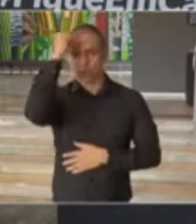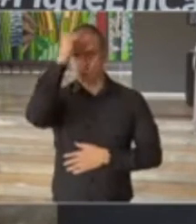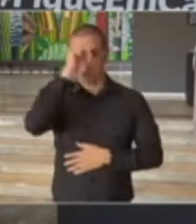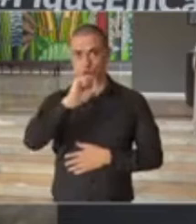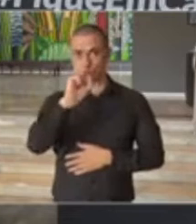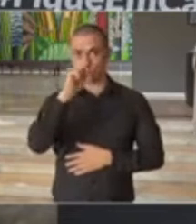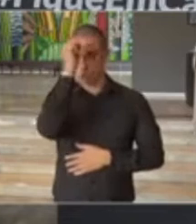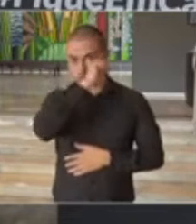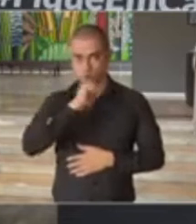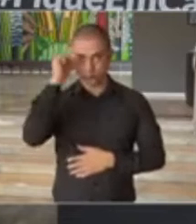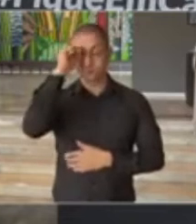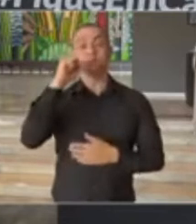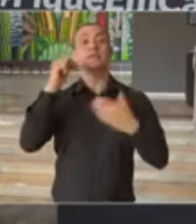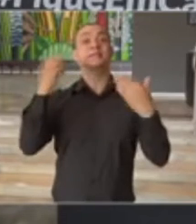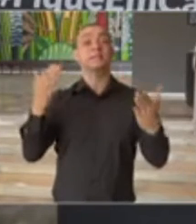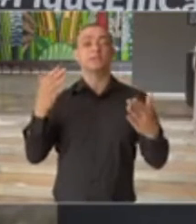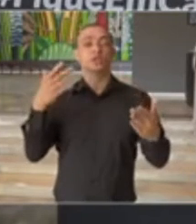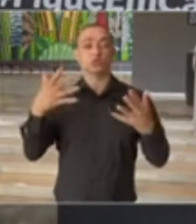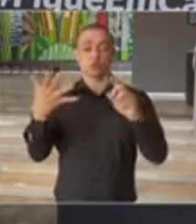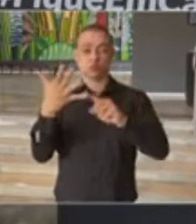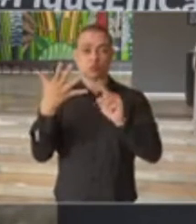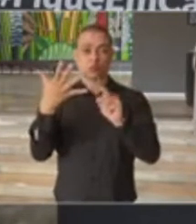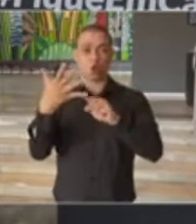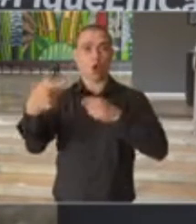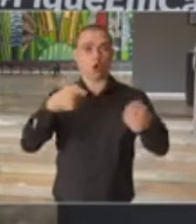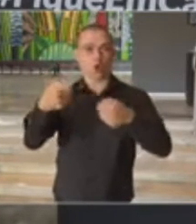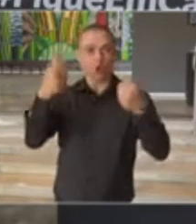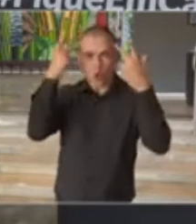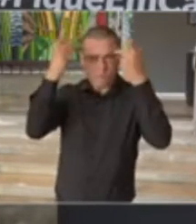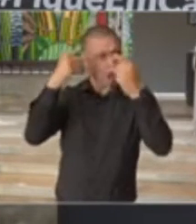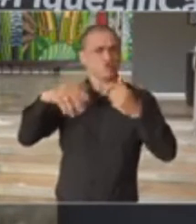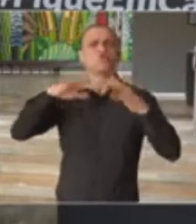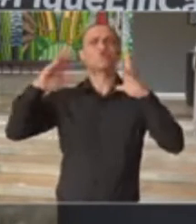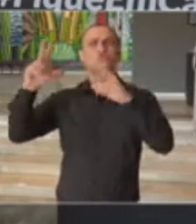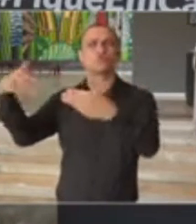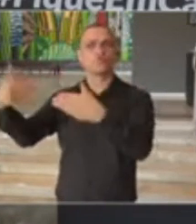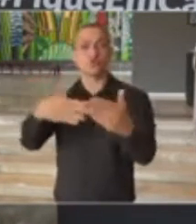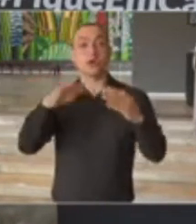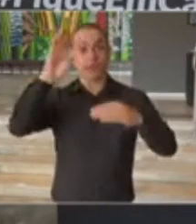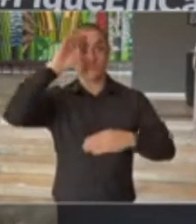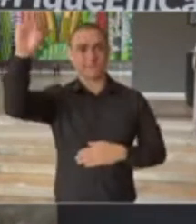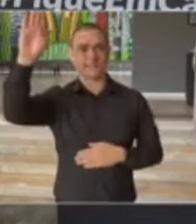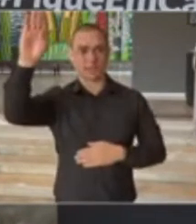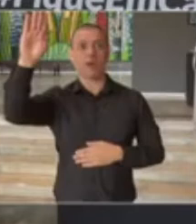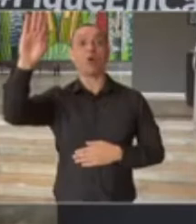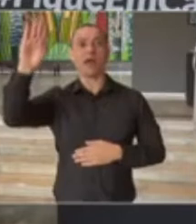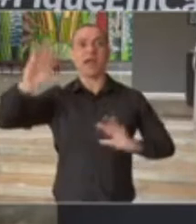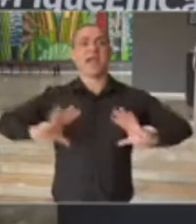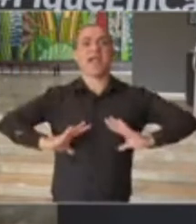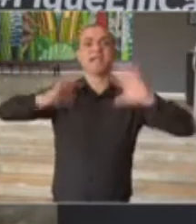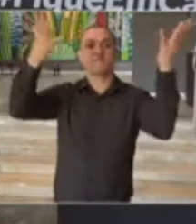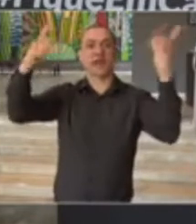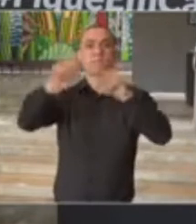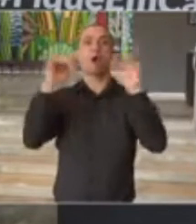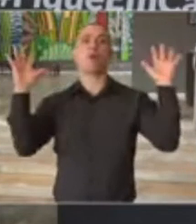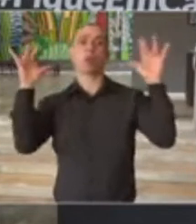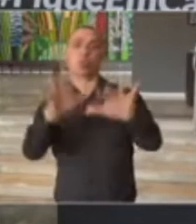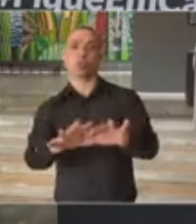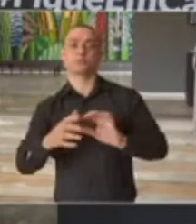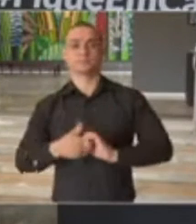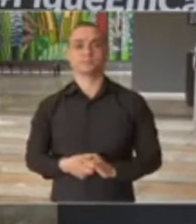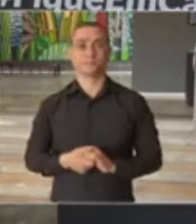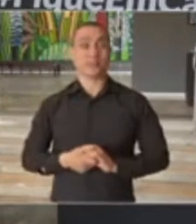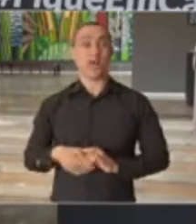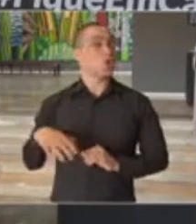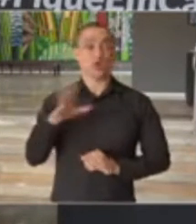E aí, no normal controlado, os demais setores e, principalmente, eventos e aglomerações. Lembrando que, em todos